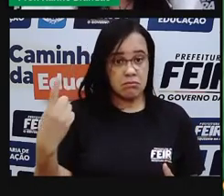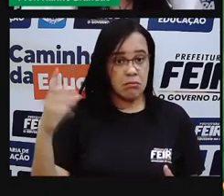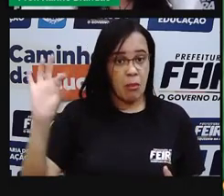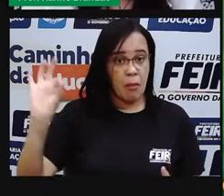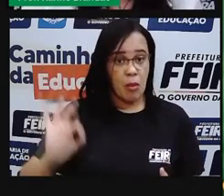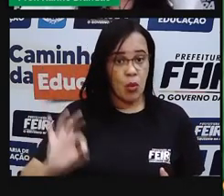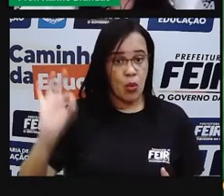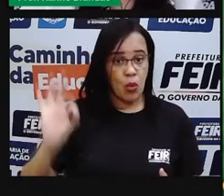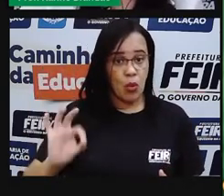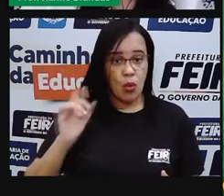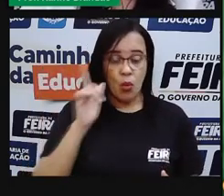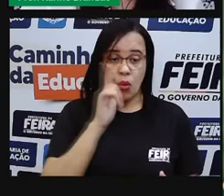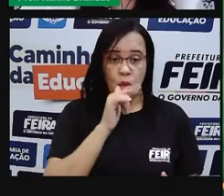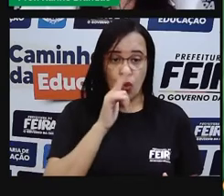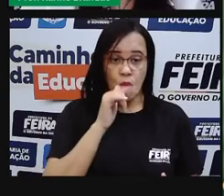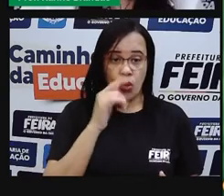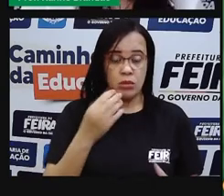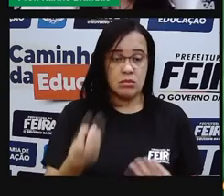líquido,